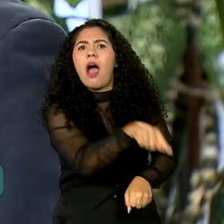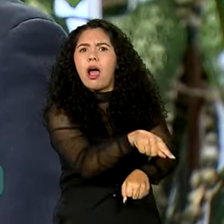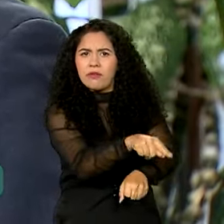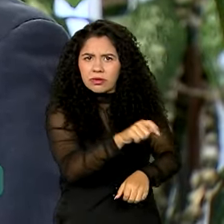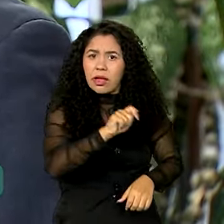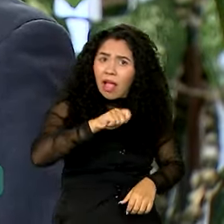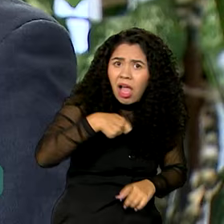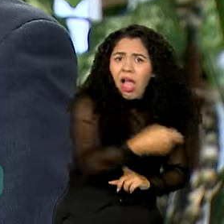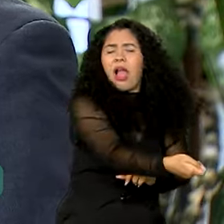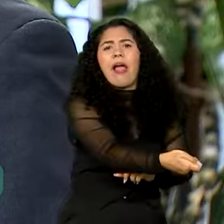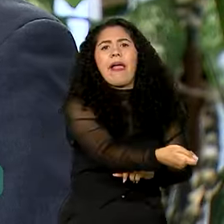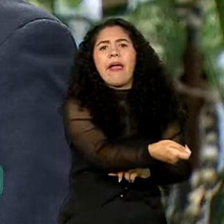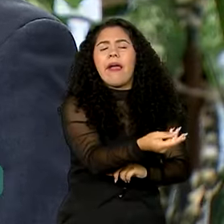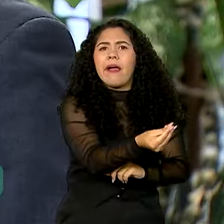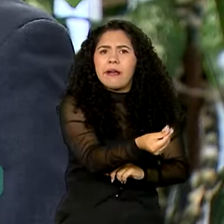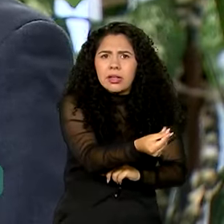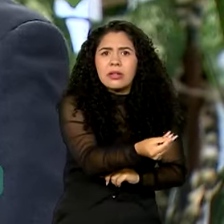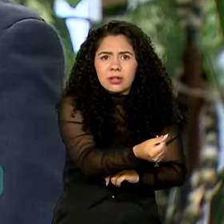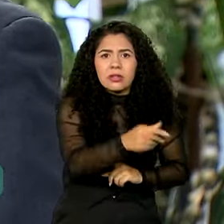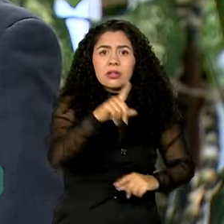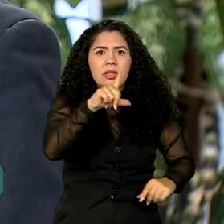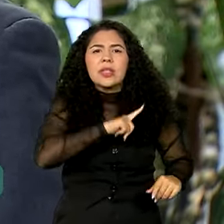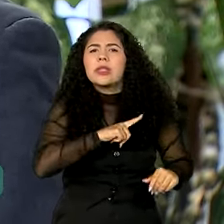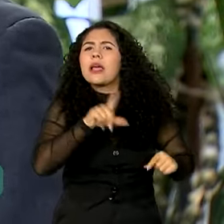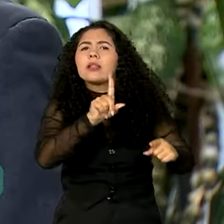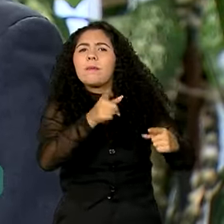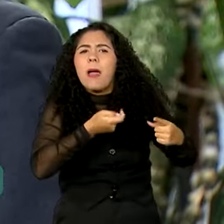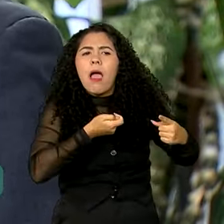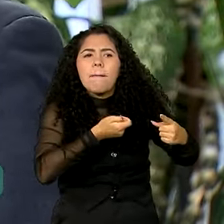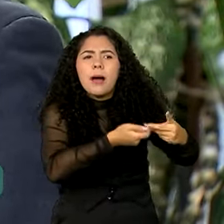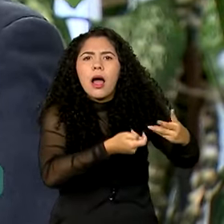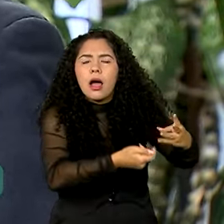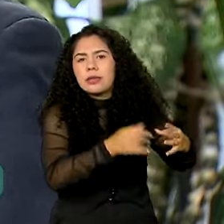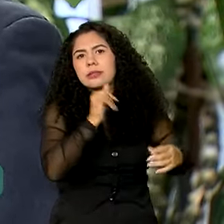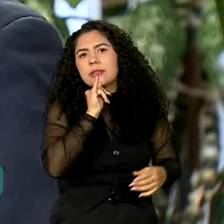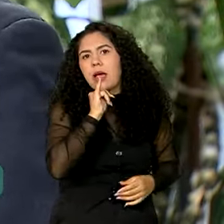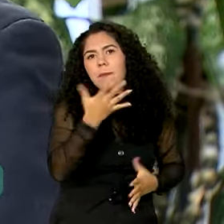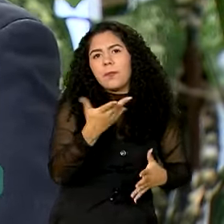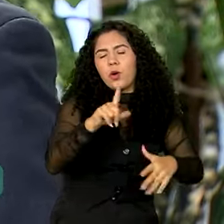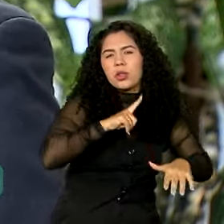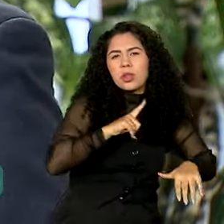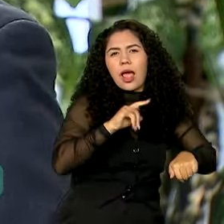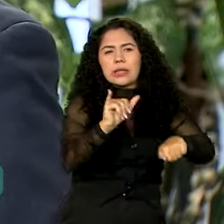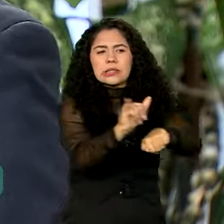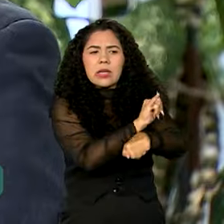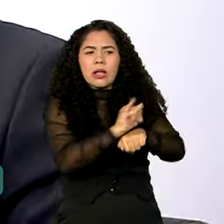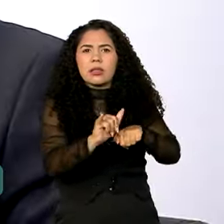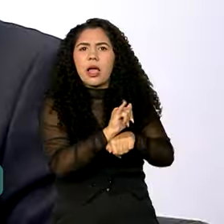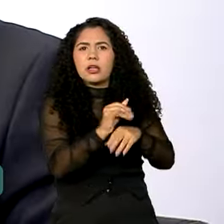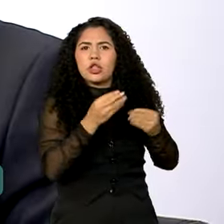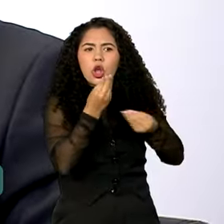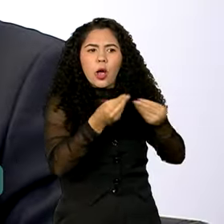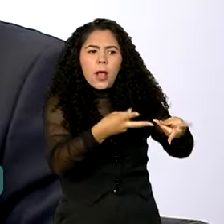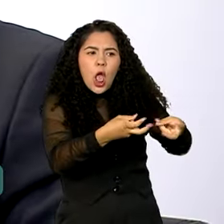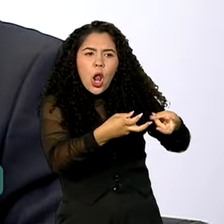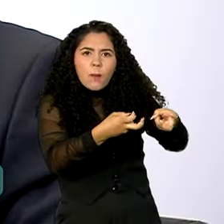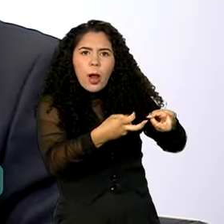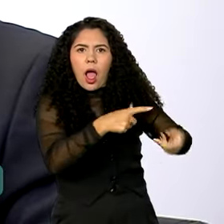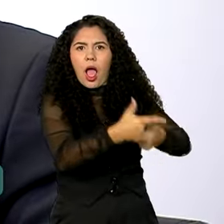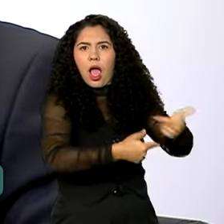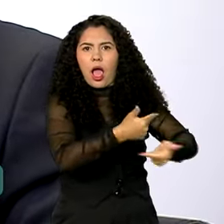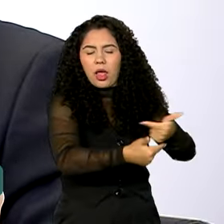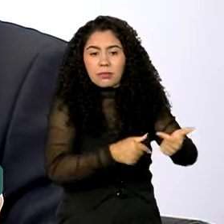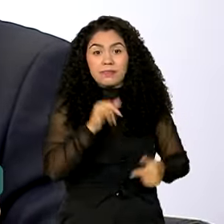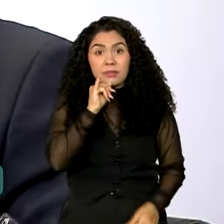que há um grande benefício econômico ao se adotar essa estratégia de violações de direitos humanos para a exploração de trabalho. Enquanto a gente tiver